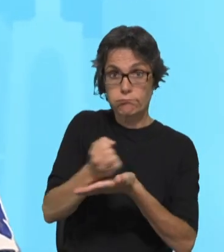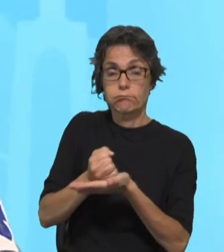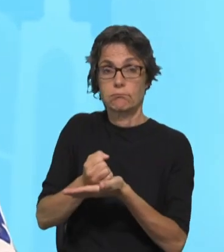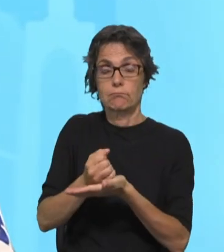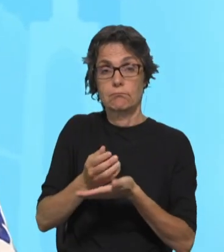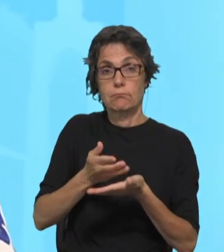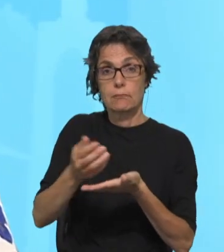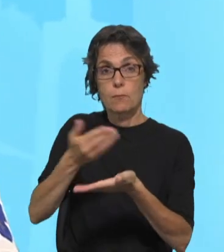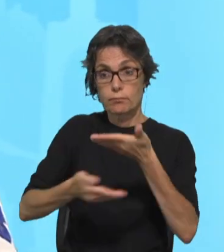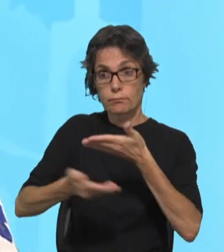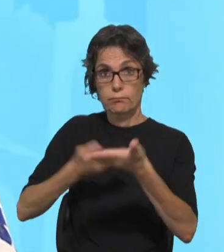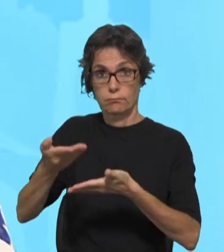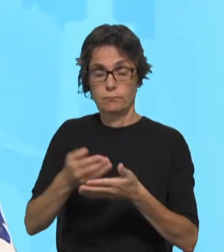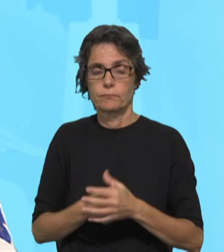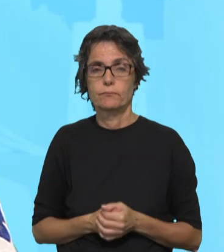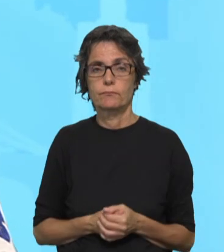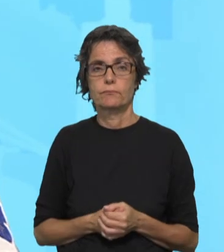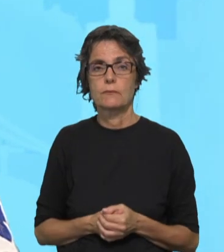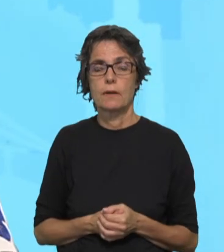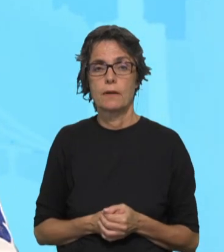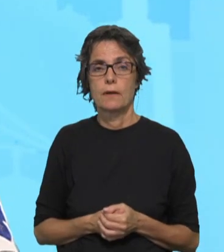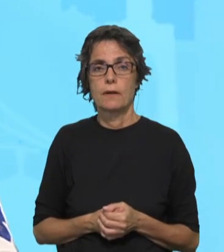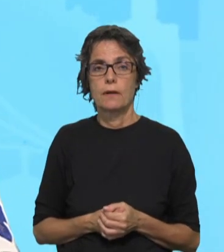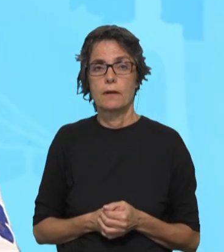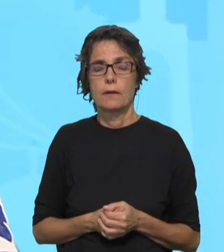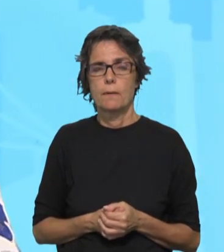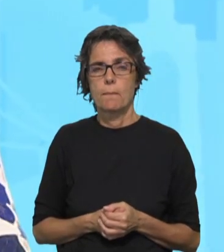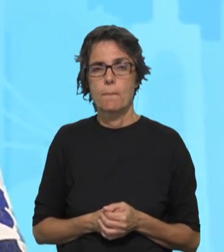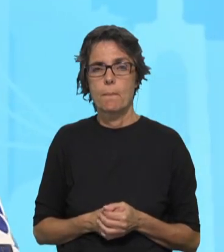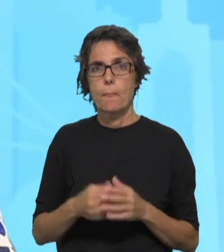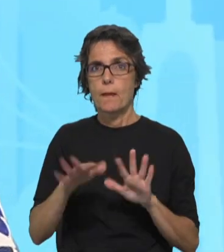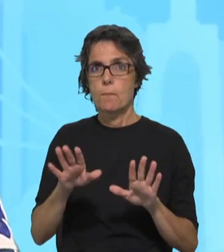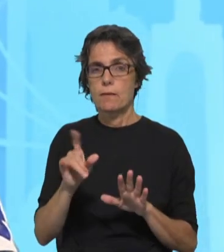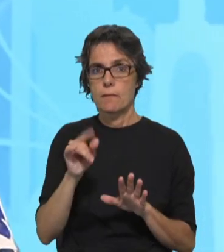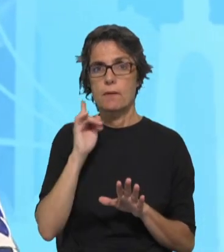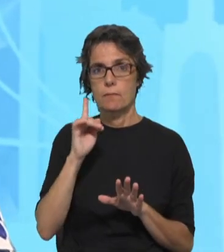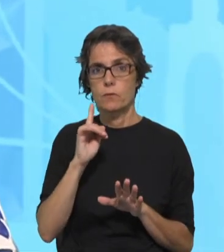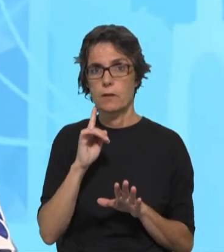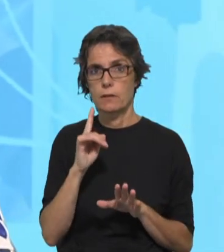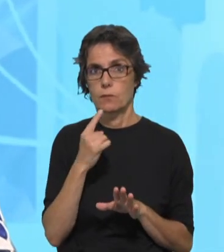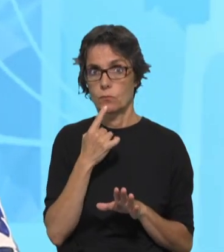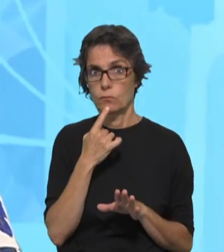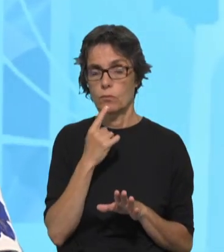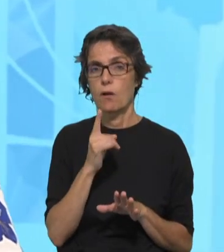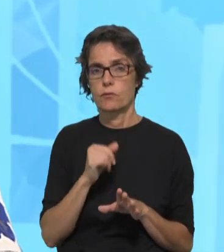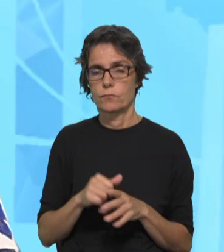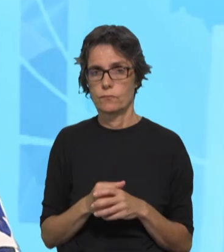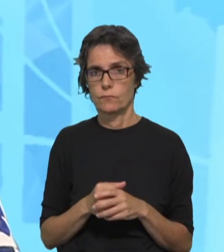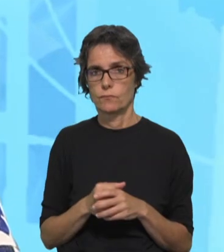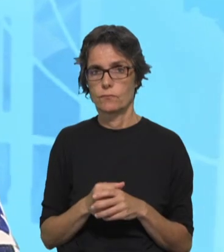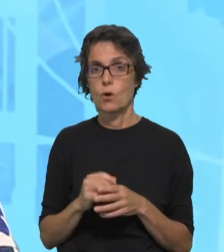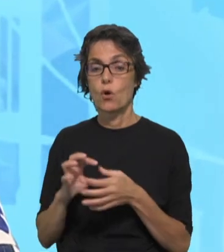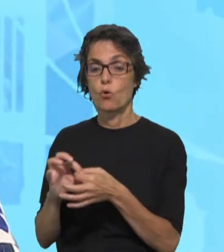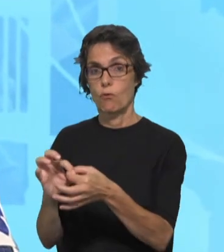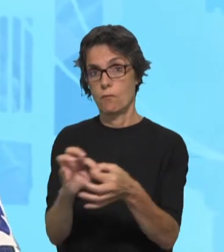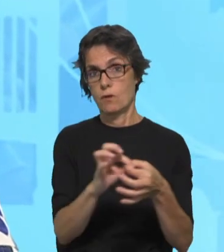os membros. Mas damos muita importância e destacamos bastante, por exemplo, a colaboração